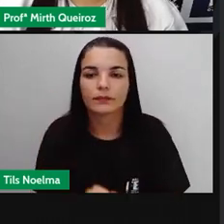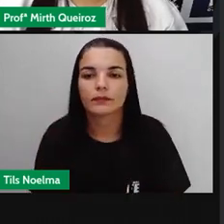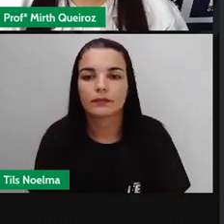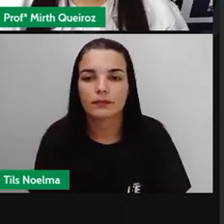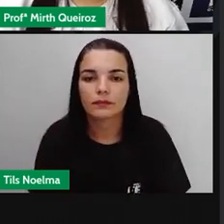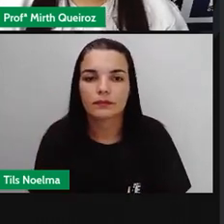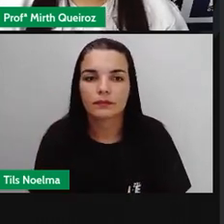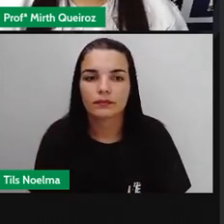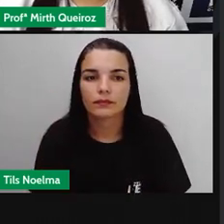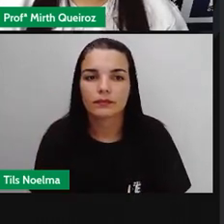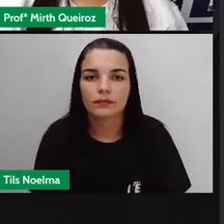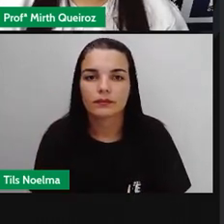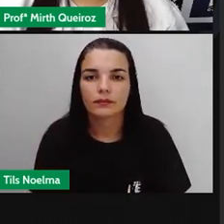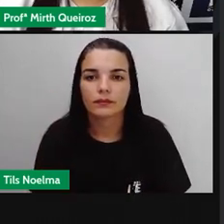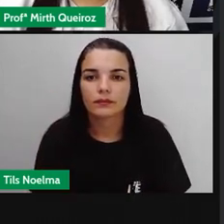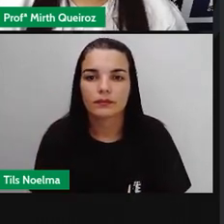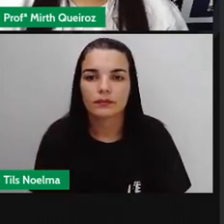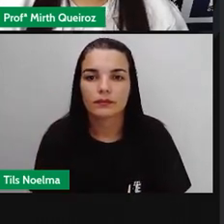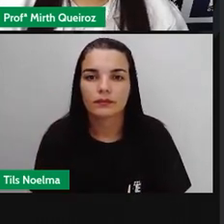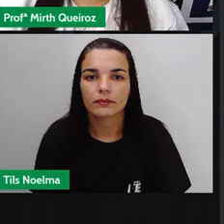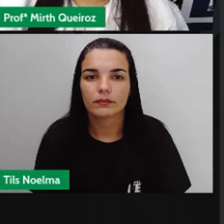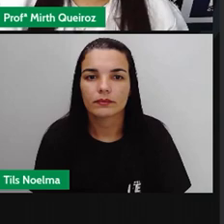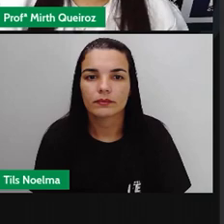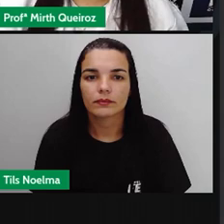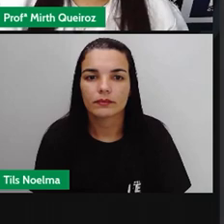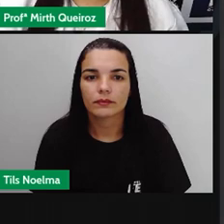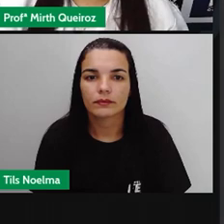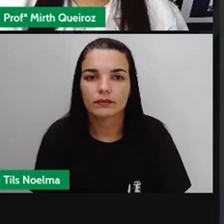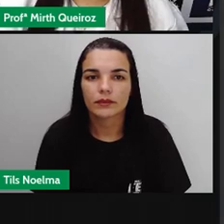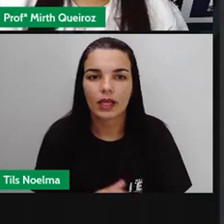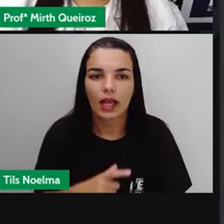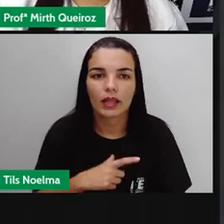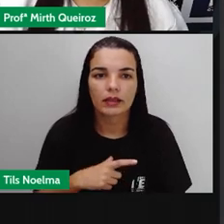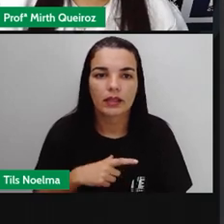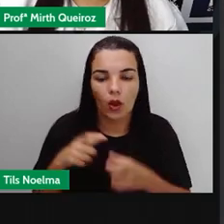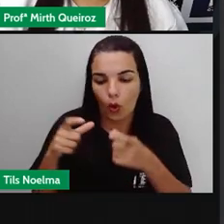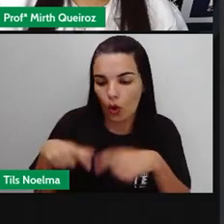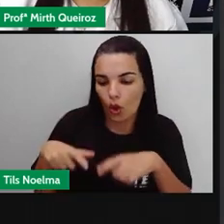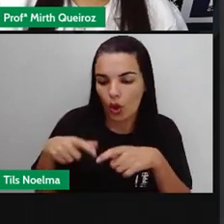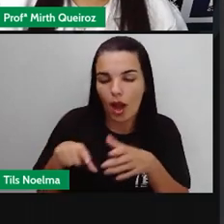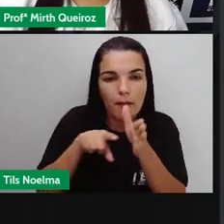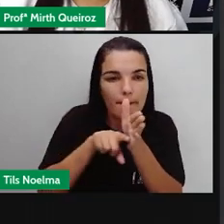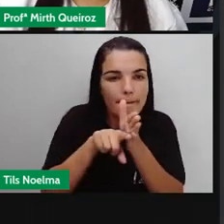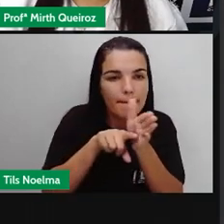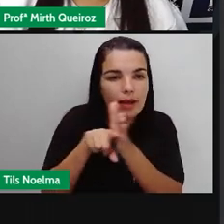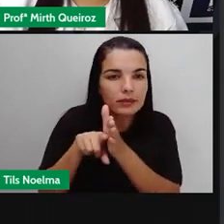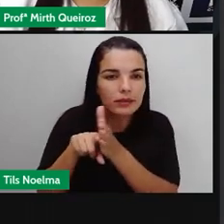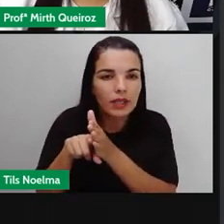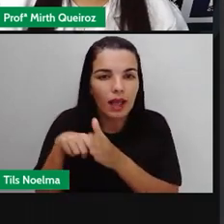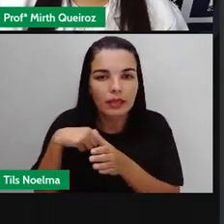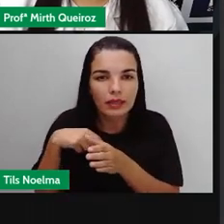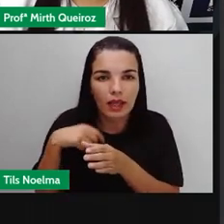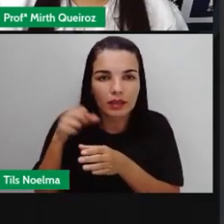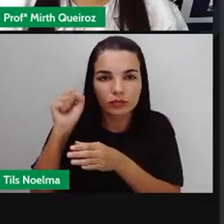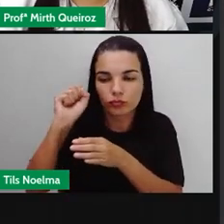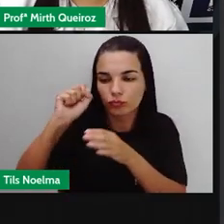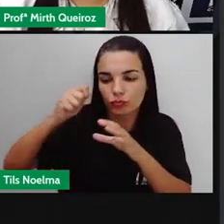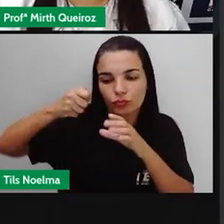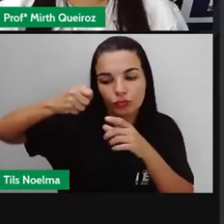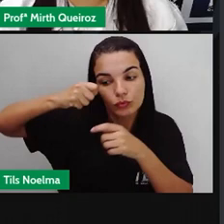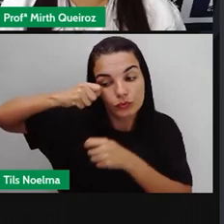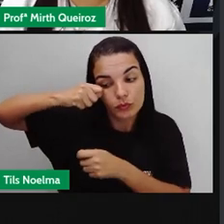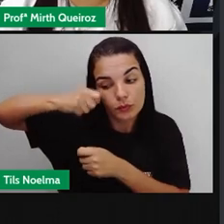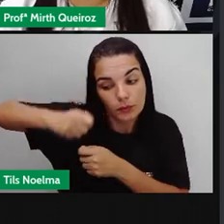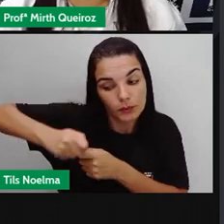certo? Aí aqui tem um local para pesquisa, certo? Uma lupinha. Aqui vocês podem